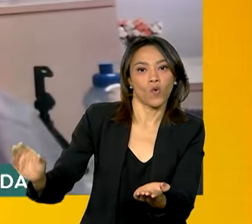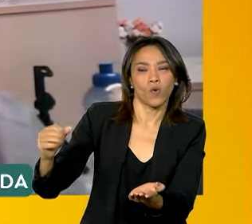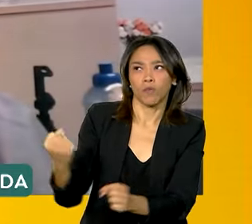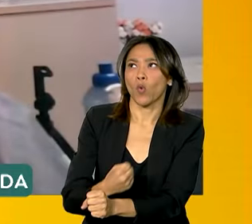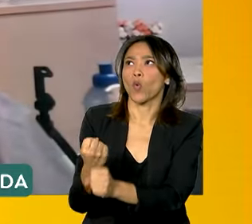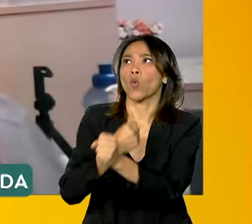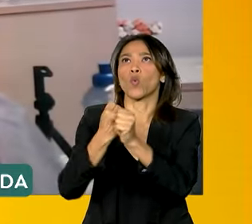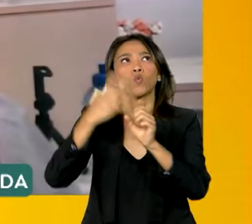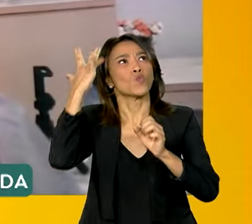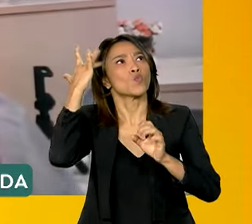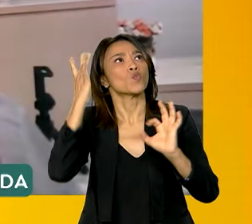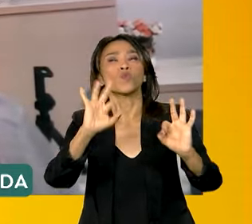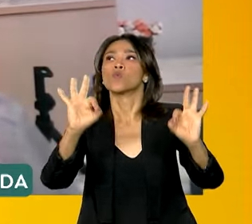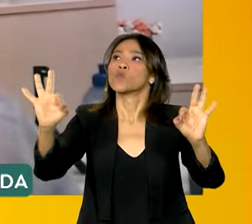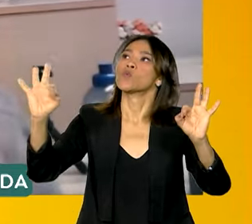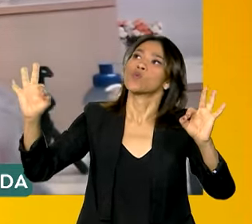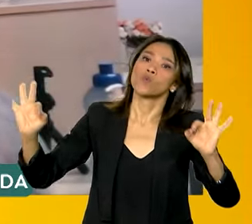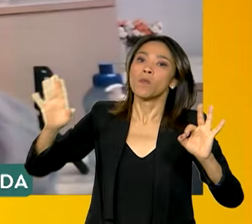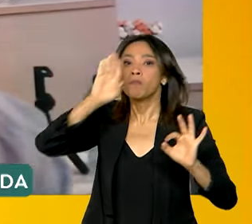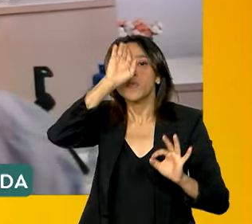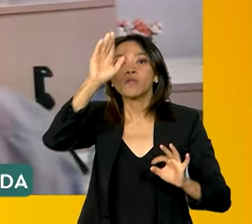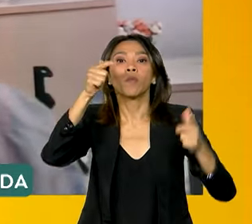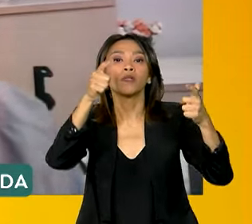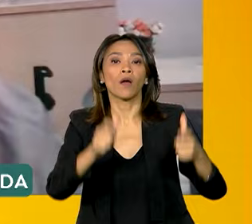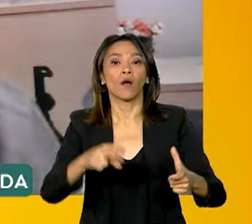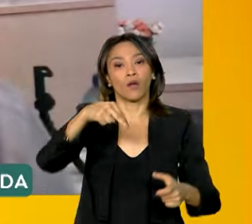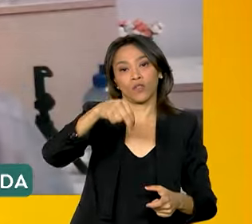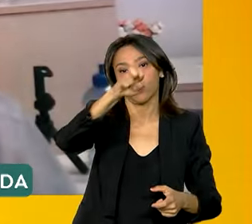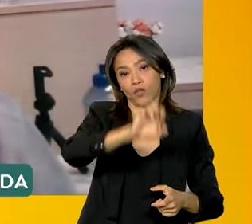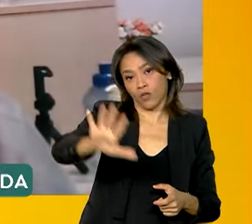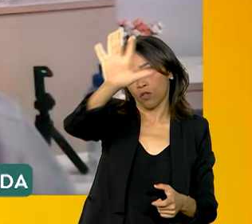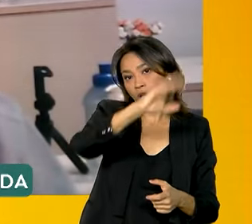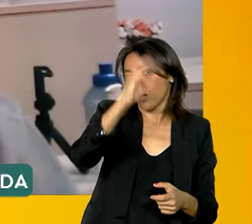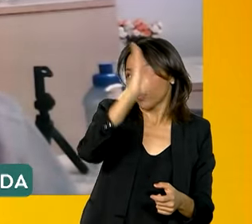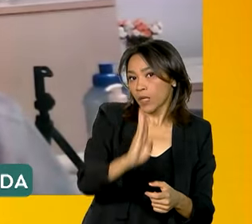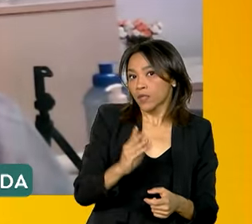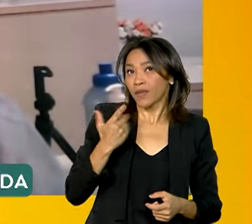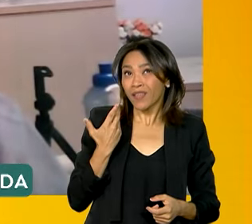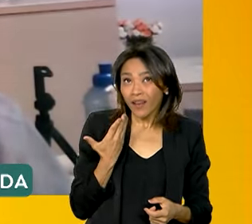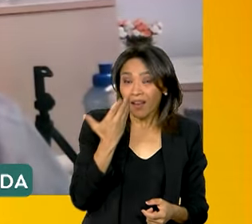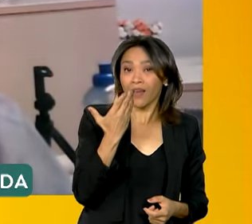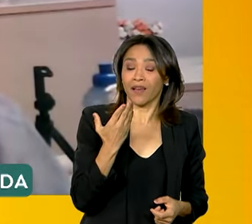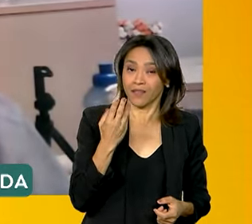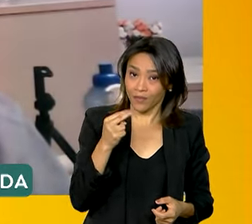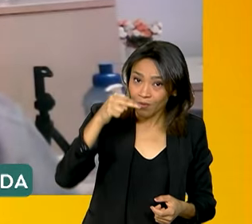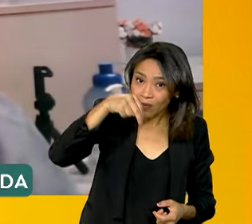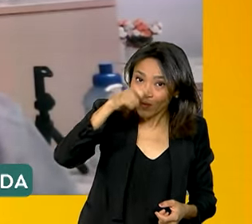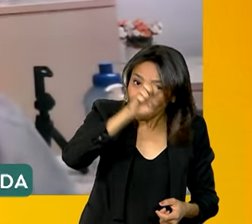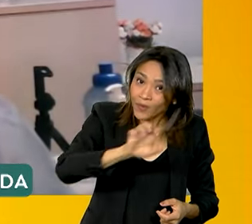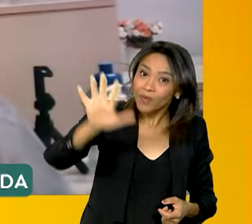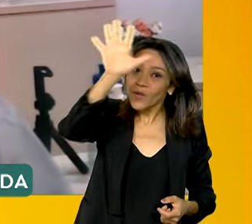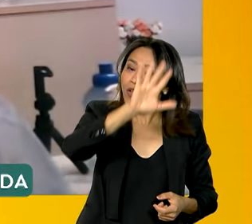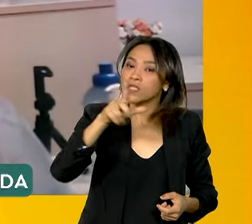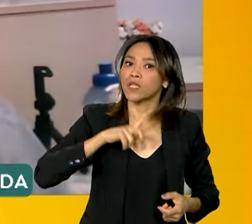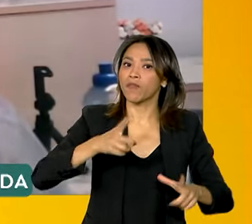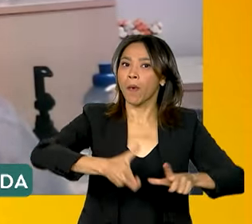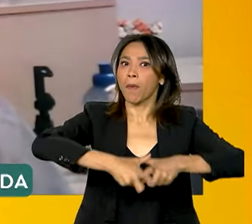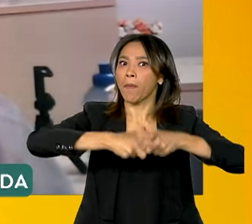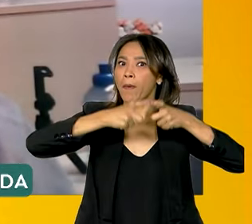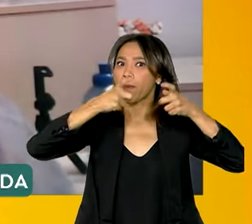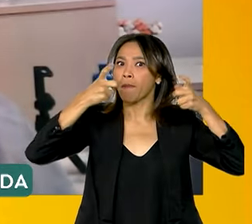portos da região, sobretudo da região norte do país, né? Onde você teve um maior crescimento em termos de